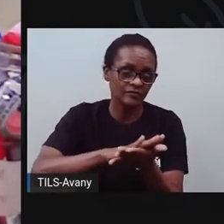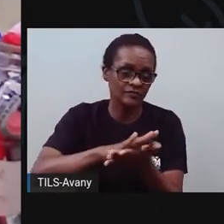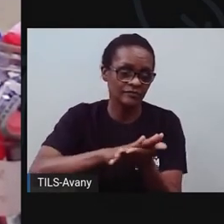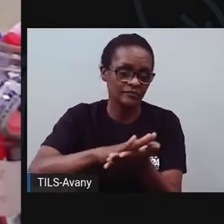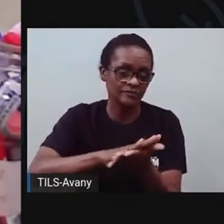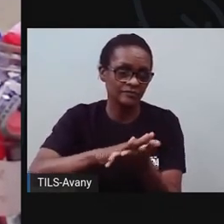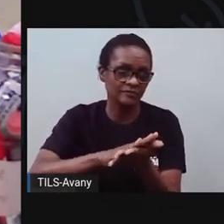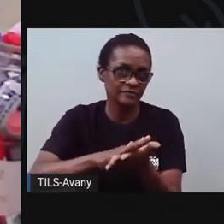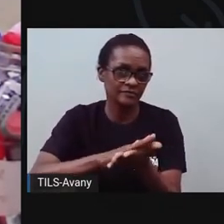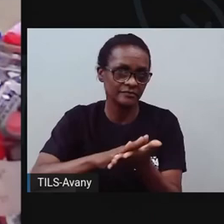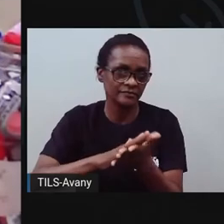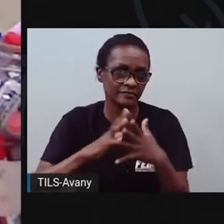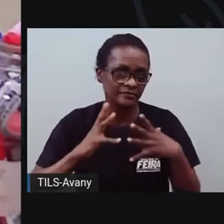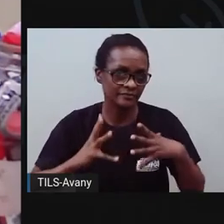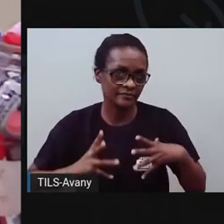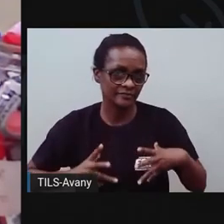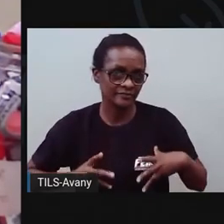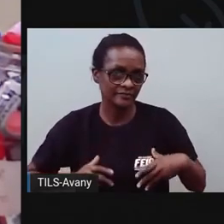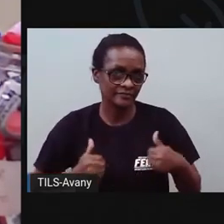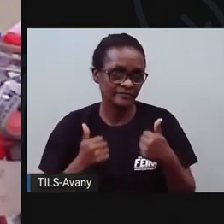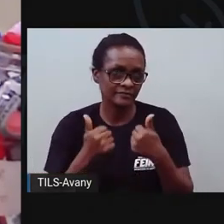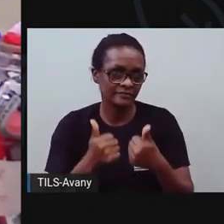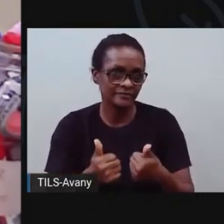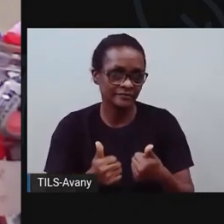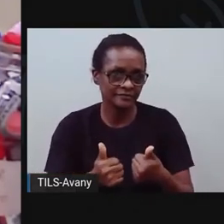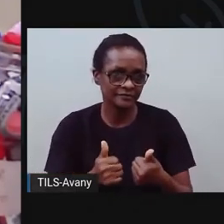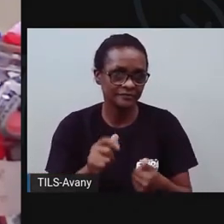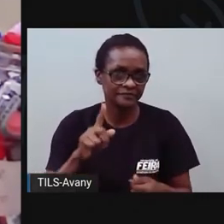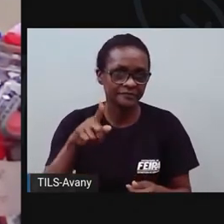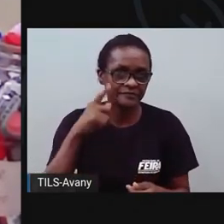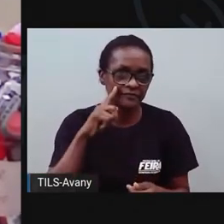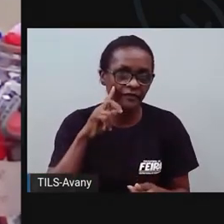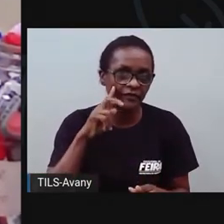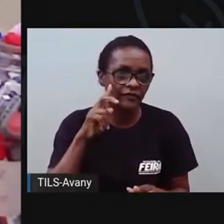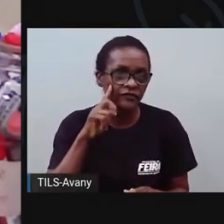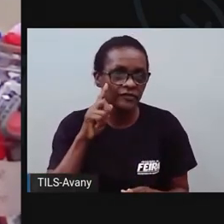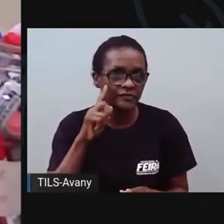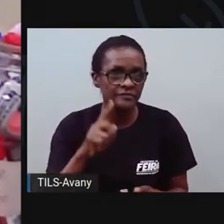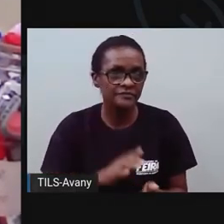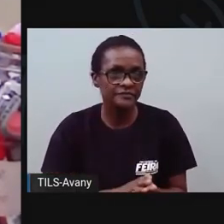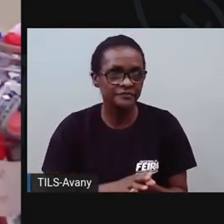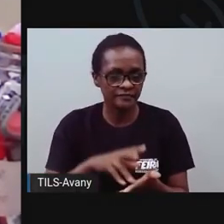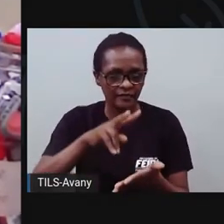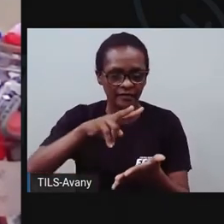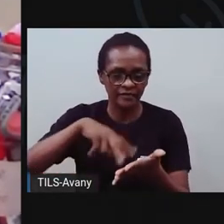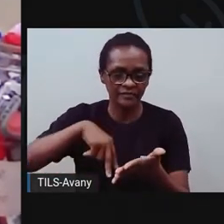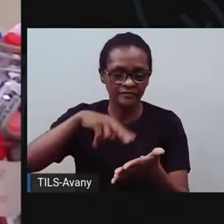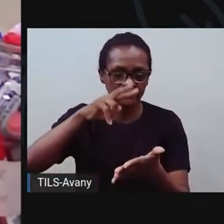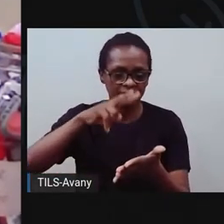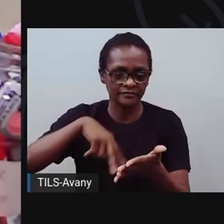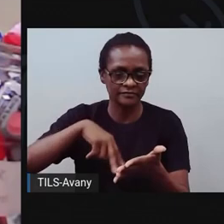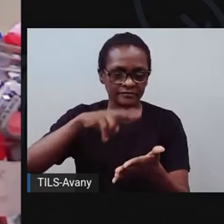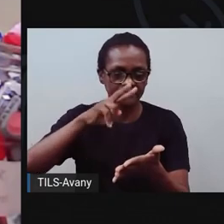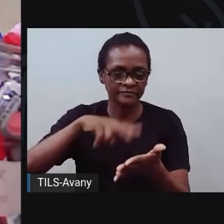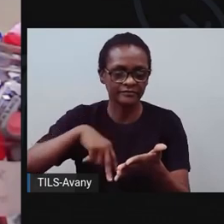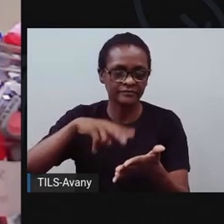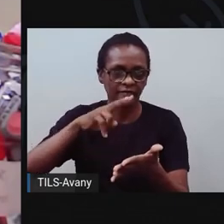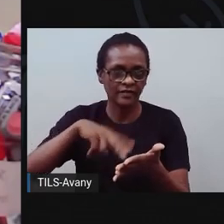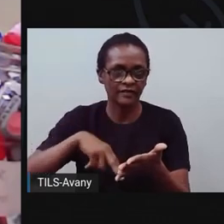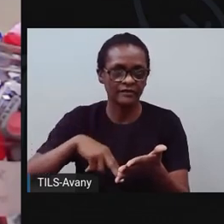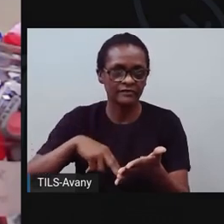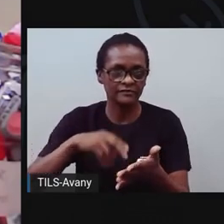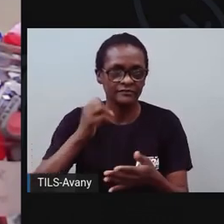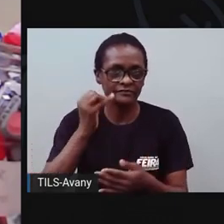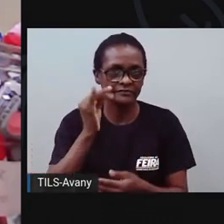onde? A vai precisar fazer o quê? A leitura dessa notícia. E aí tem assim, as escolas, né,